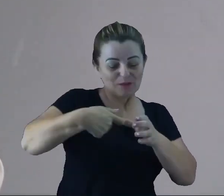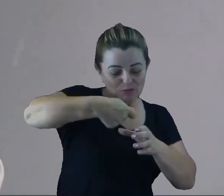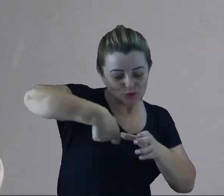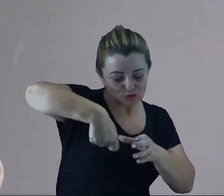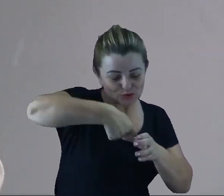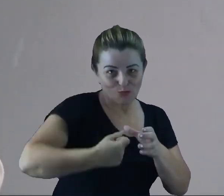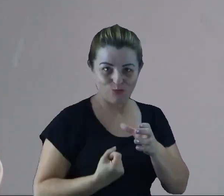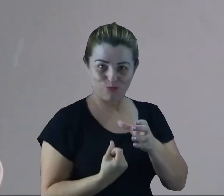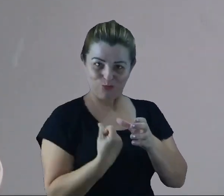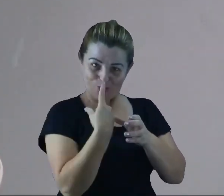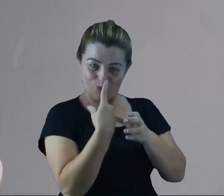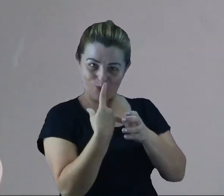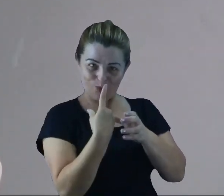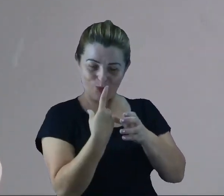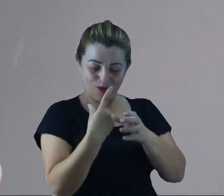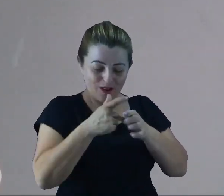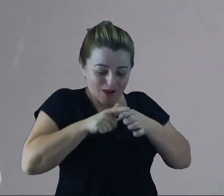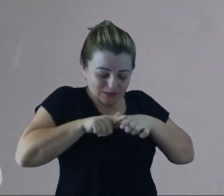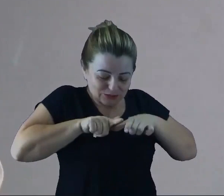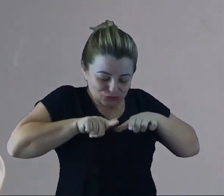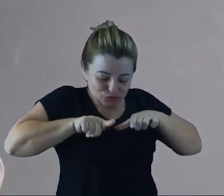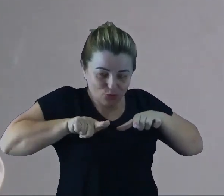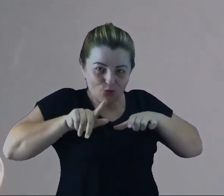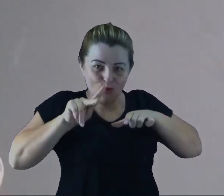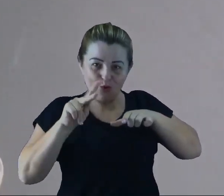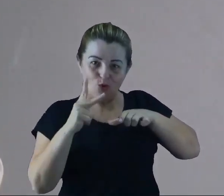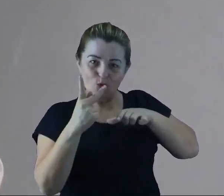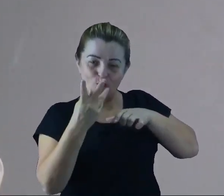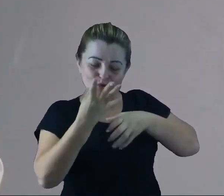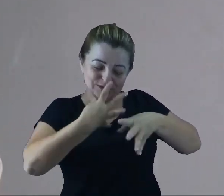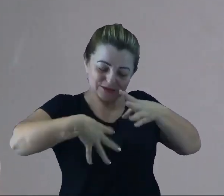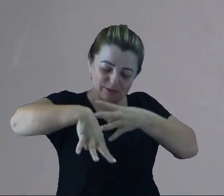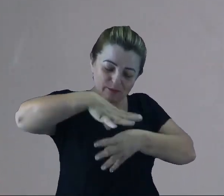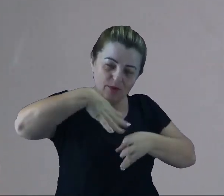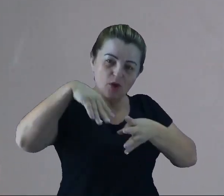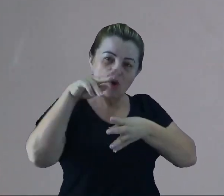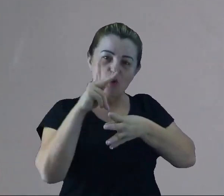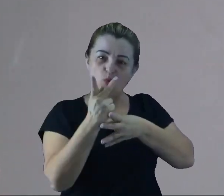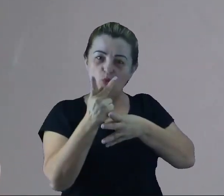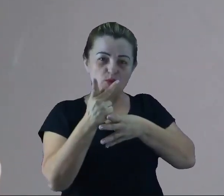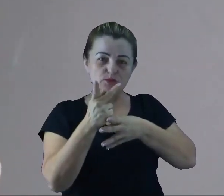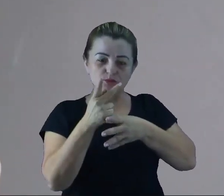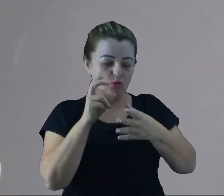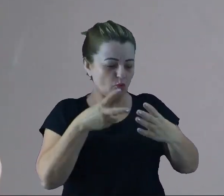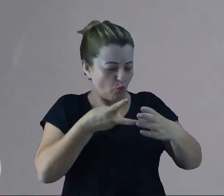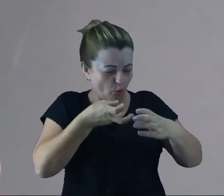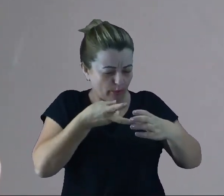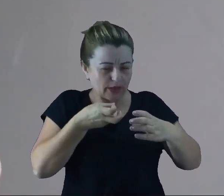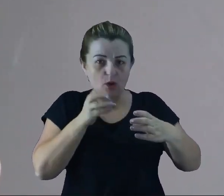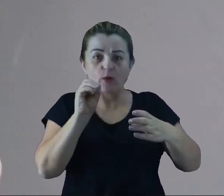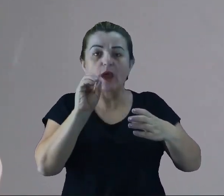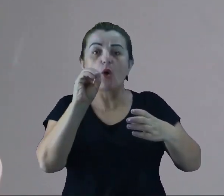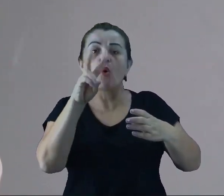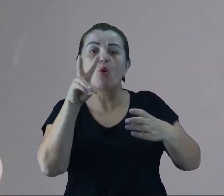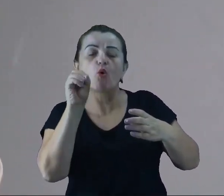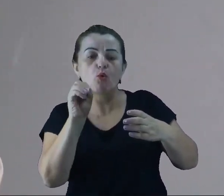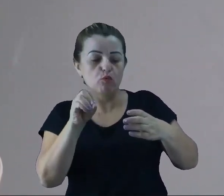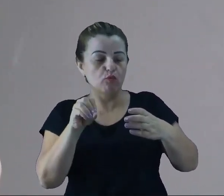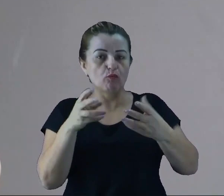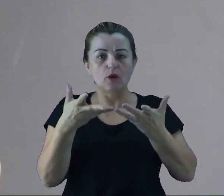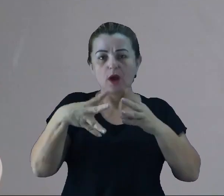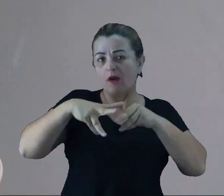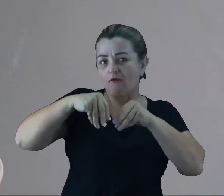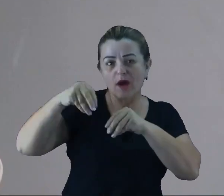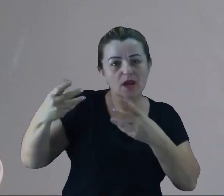se torne homogênea. O que que isso quer dizer? Que a gente não vai conseguir diferenciar o que é ovo, o é farinha, o que é leite porque vai estar tudo